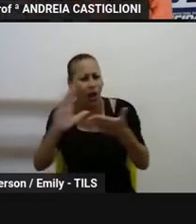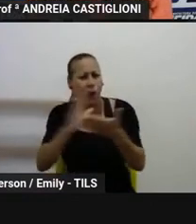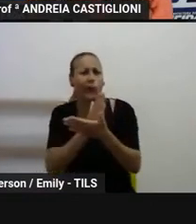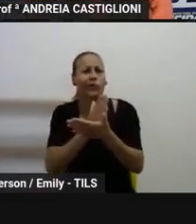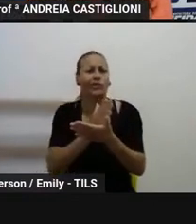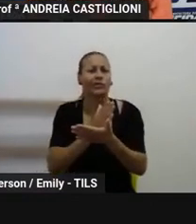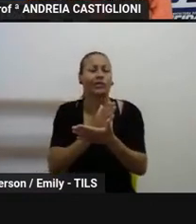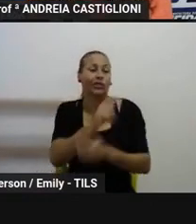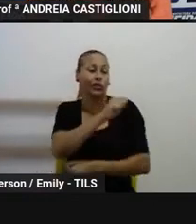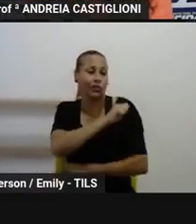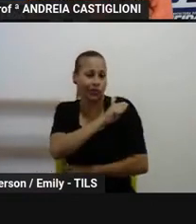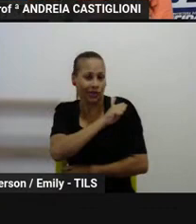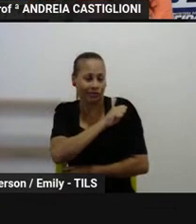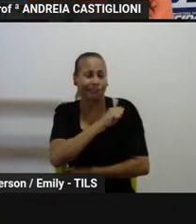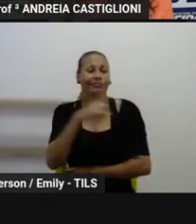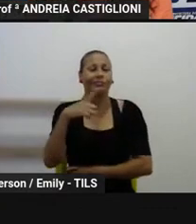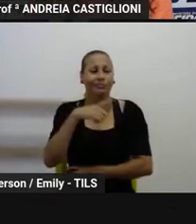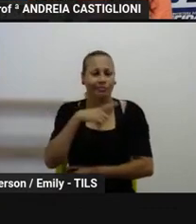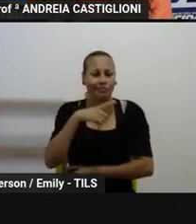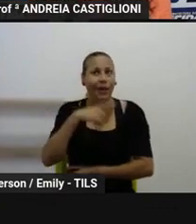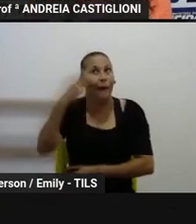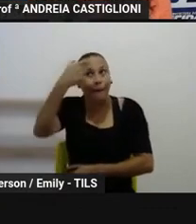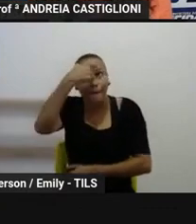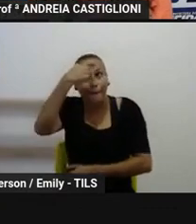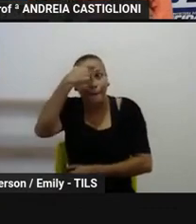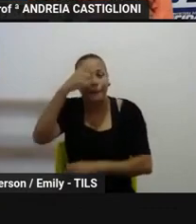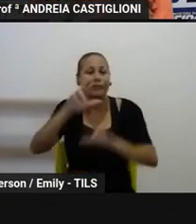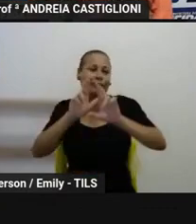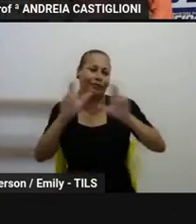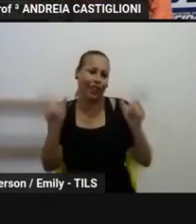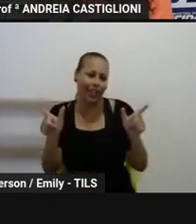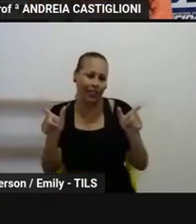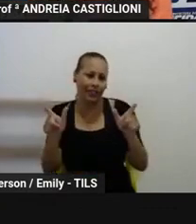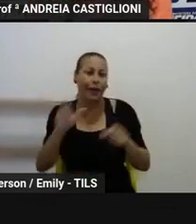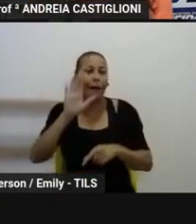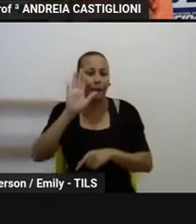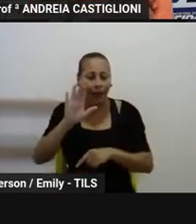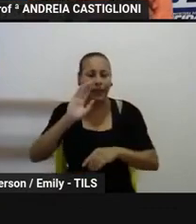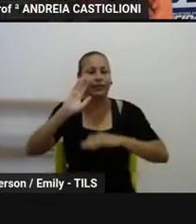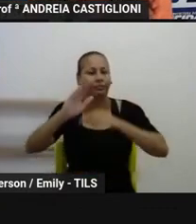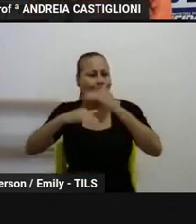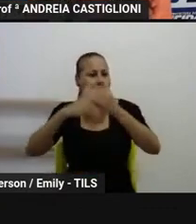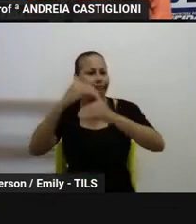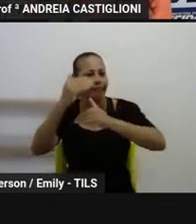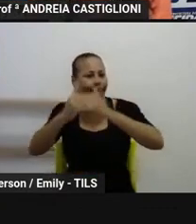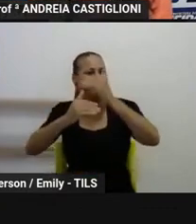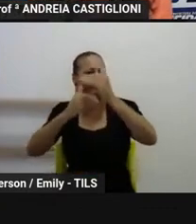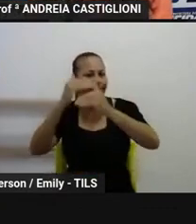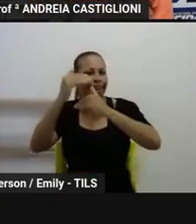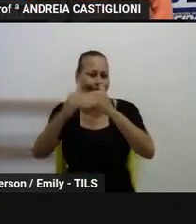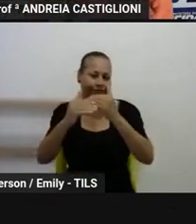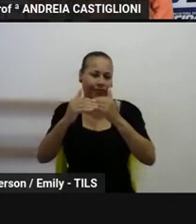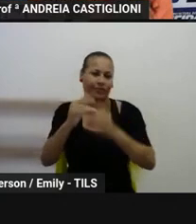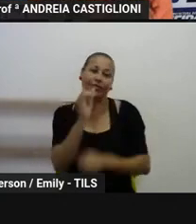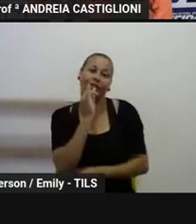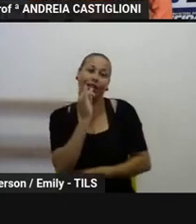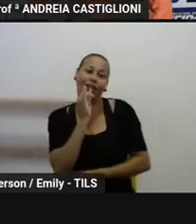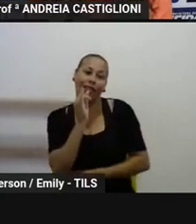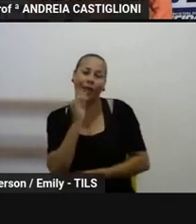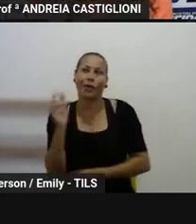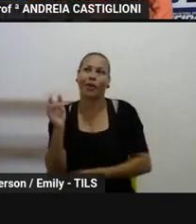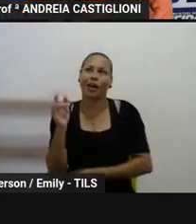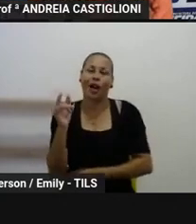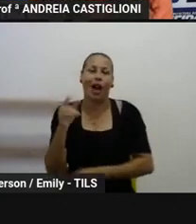certa forma, vão precisar aprender essas relações, essas práticas sociais em um outro país, dentro de uma outra